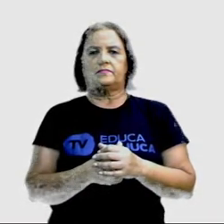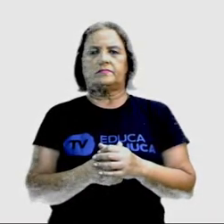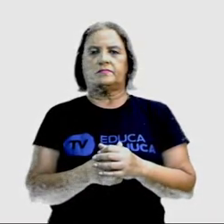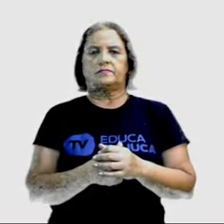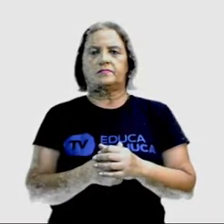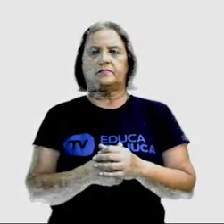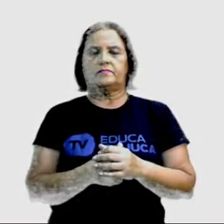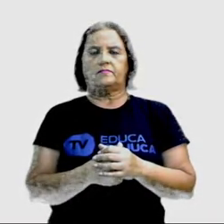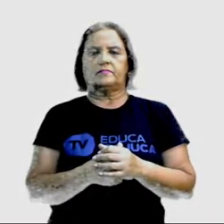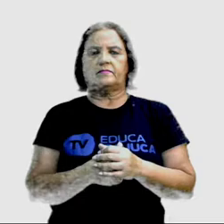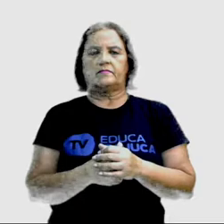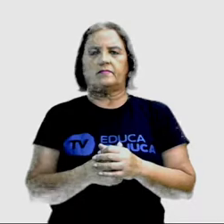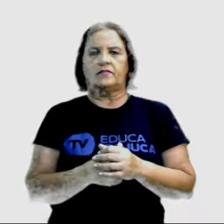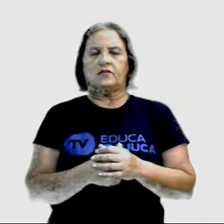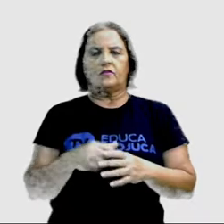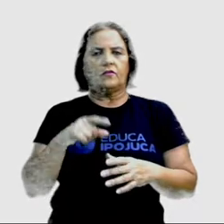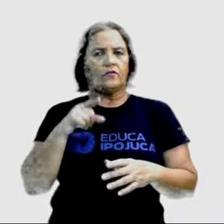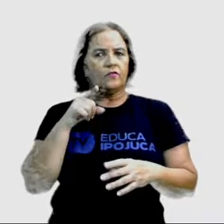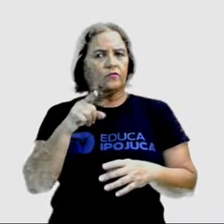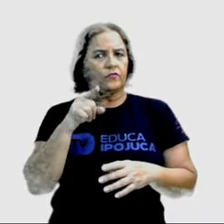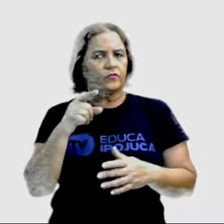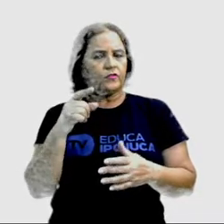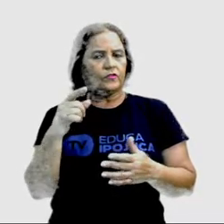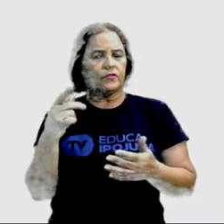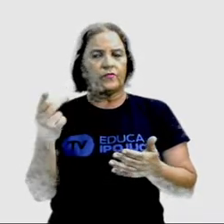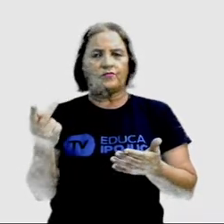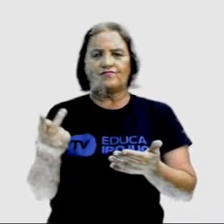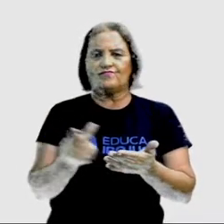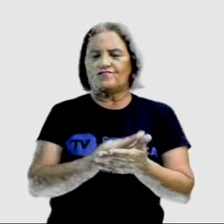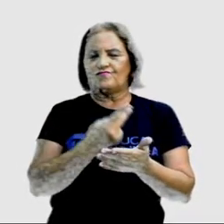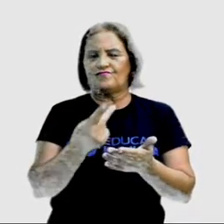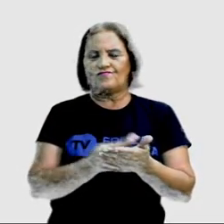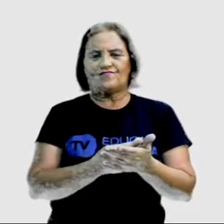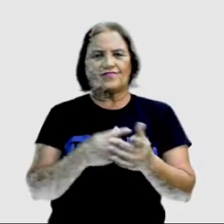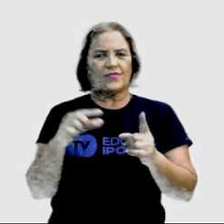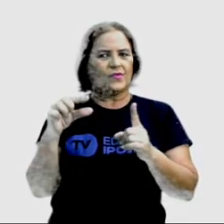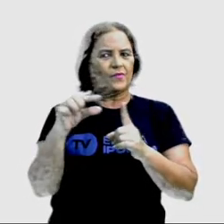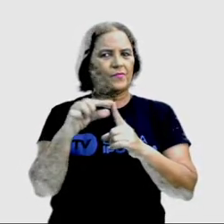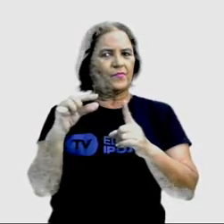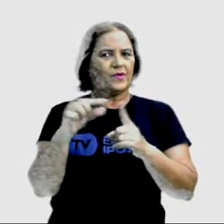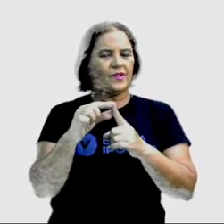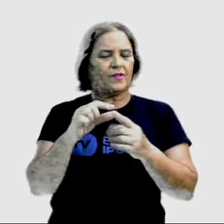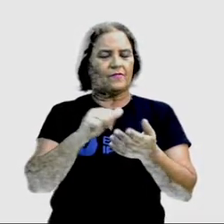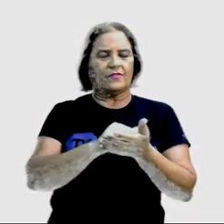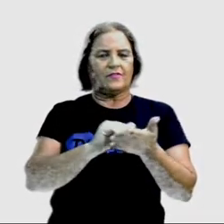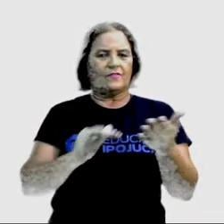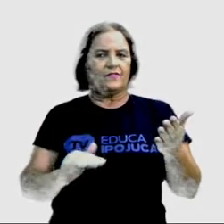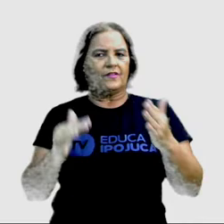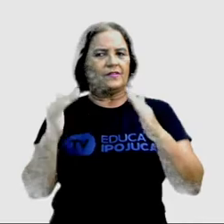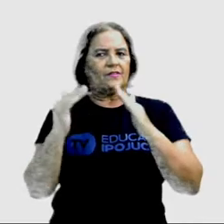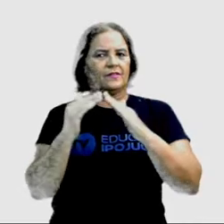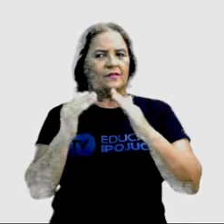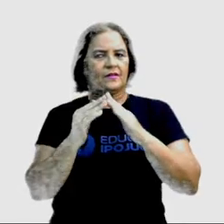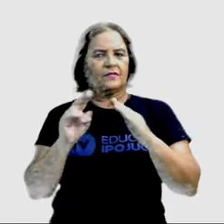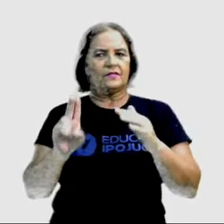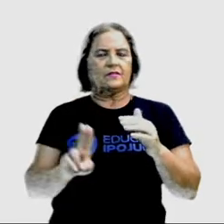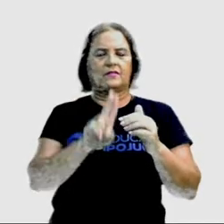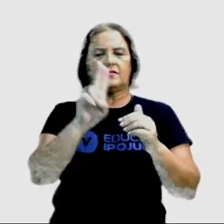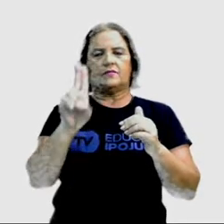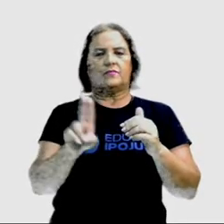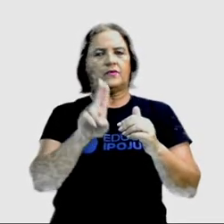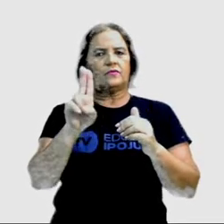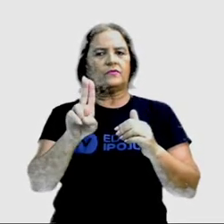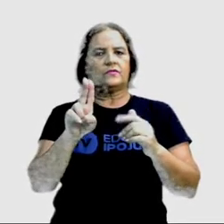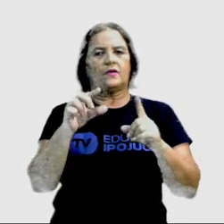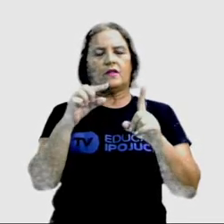Ou seja, você errou essa palavra no seu dever de casa. Você deveria usar a letra S ao invés do